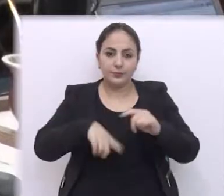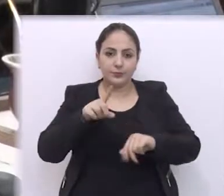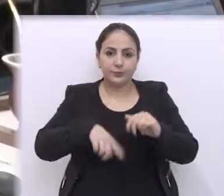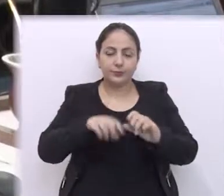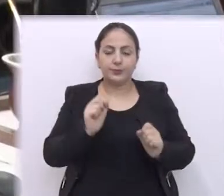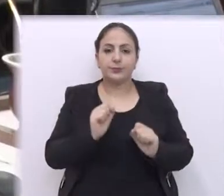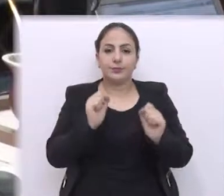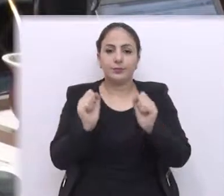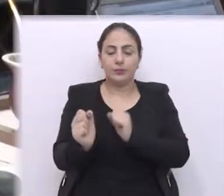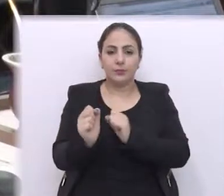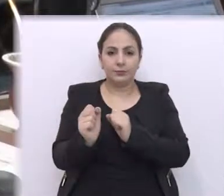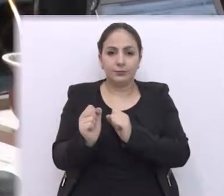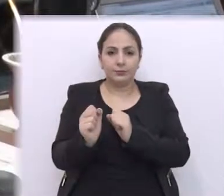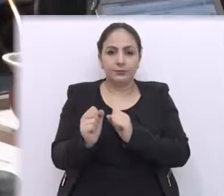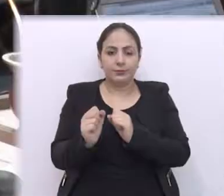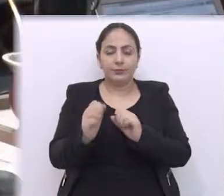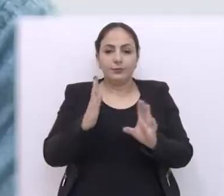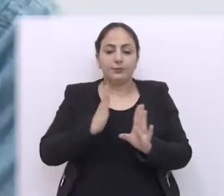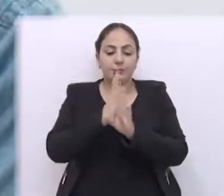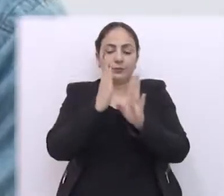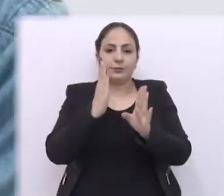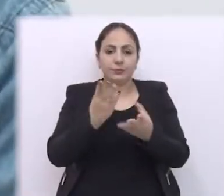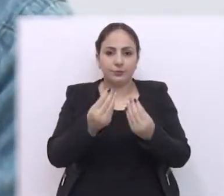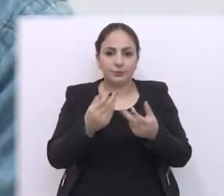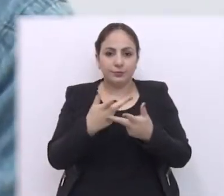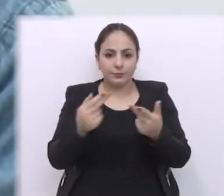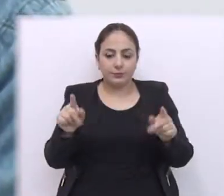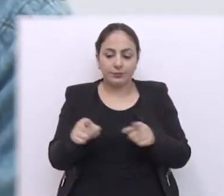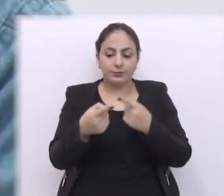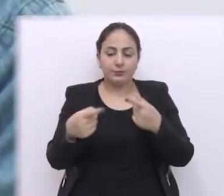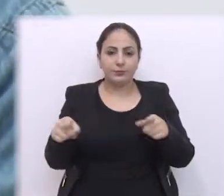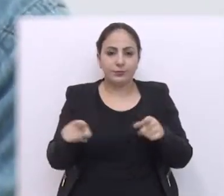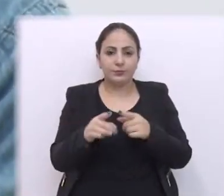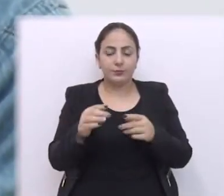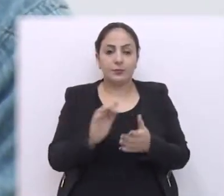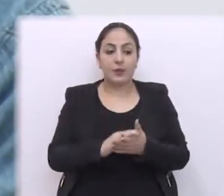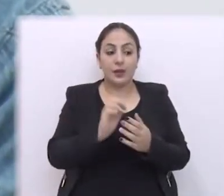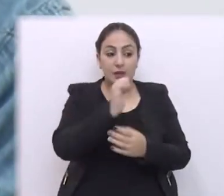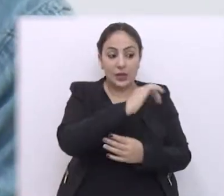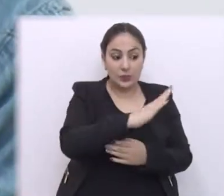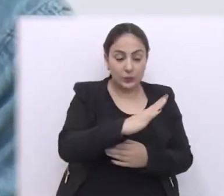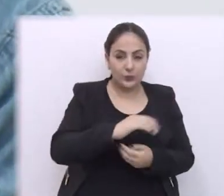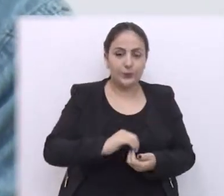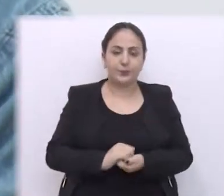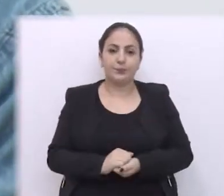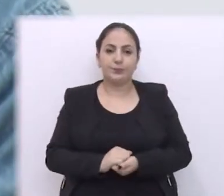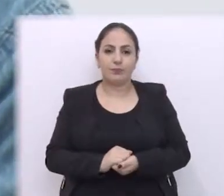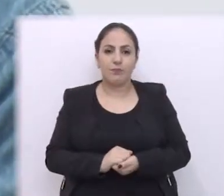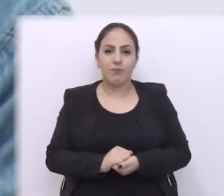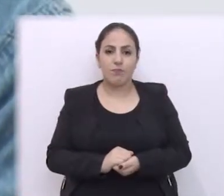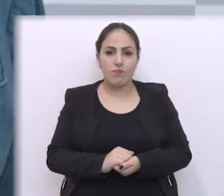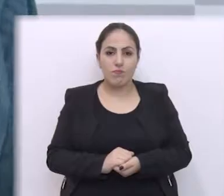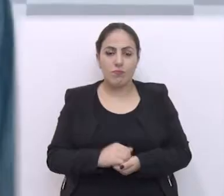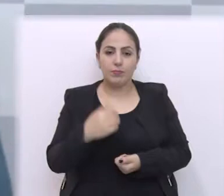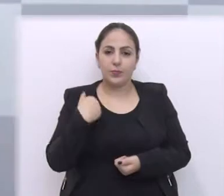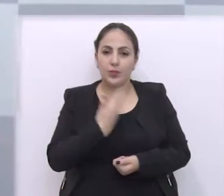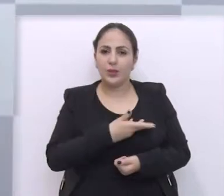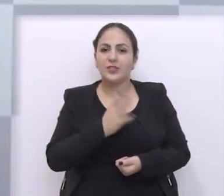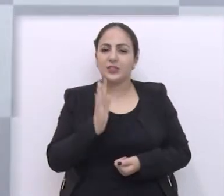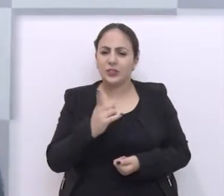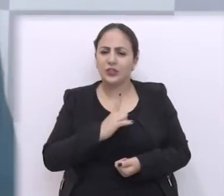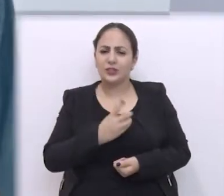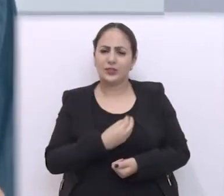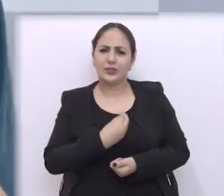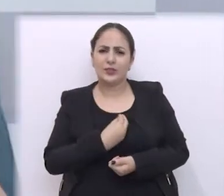disso, a ferramenta possibilitará a descoberta de talentos musicais entre os estudantes. Nós